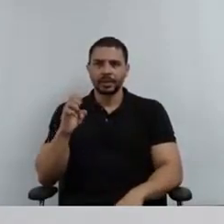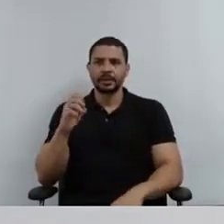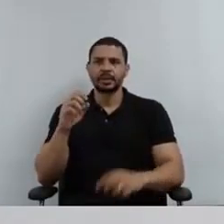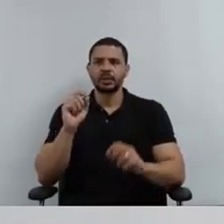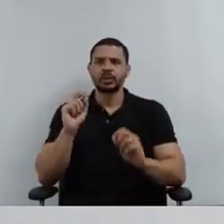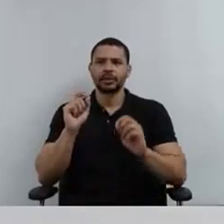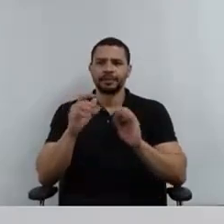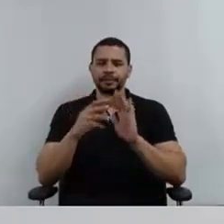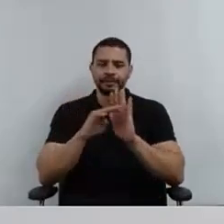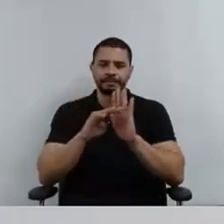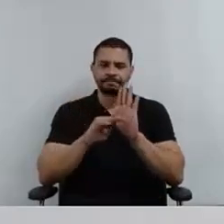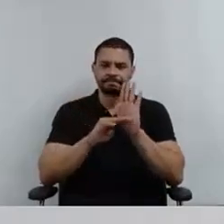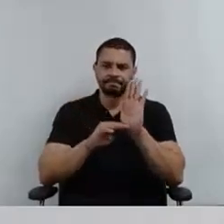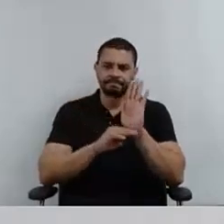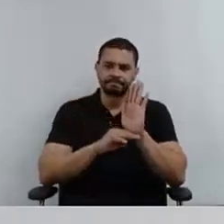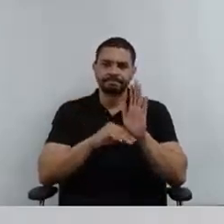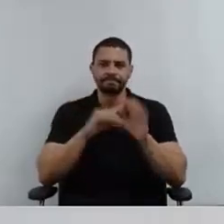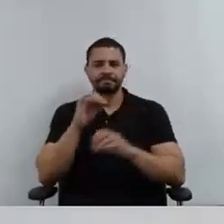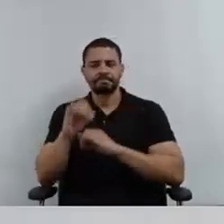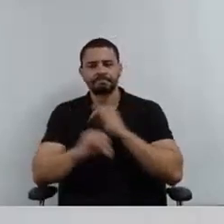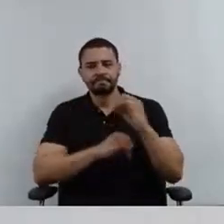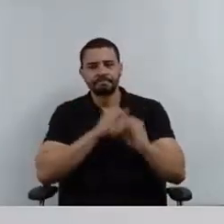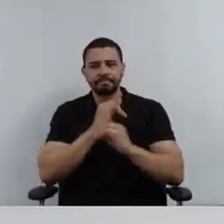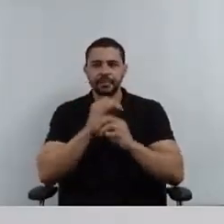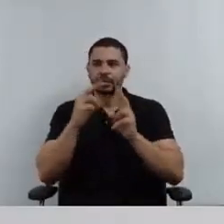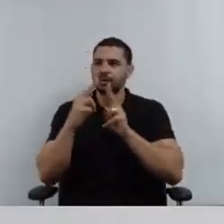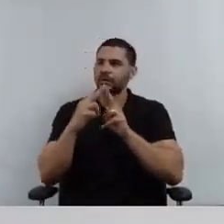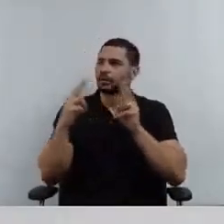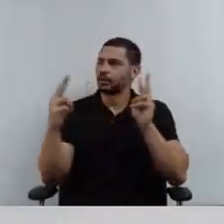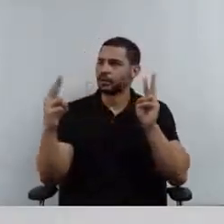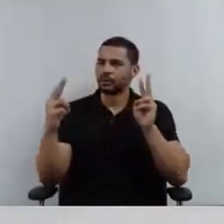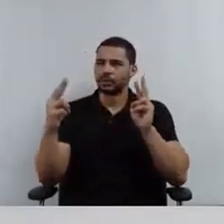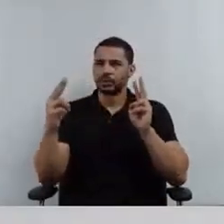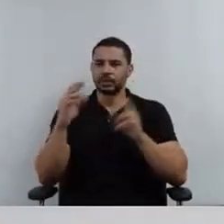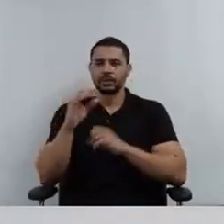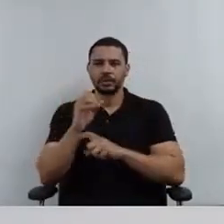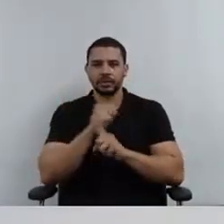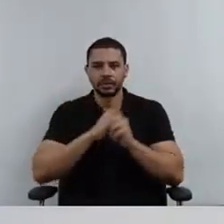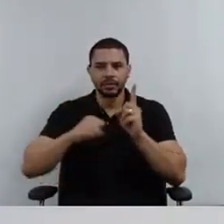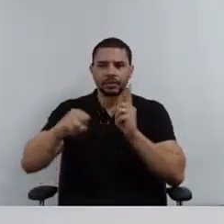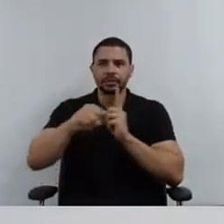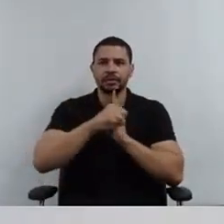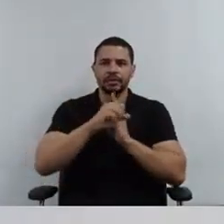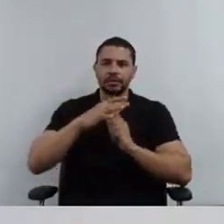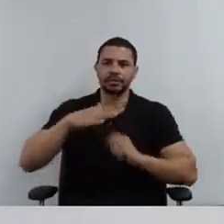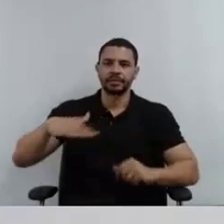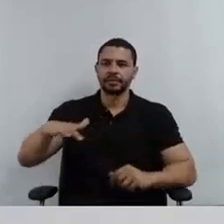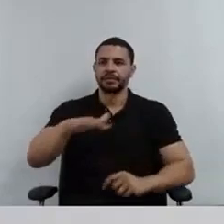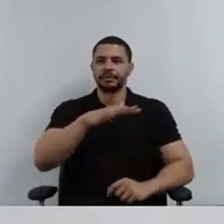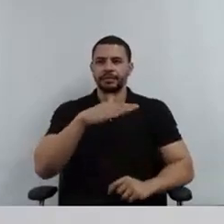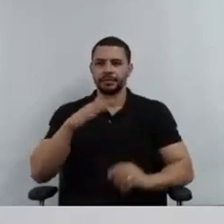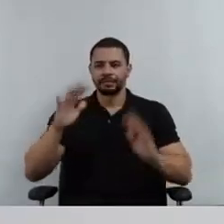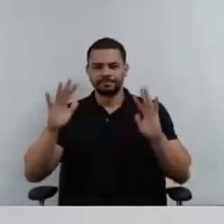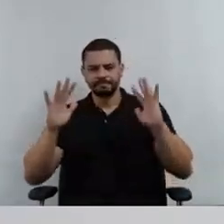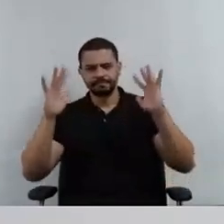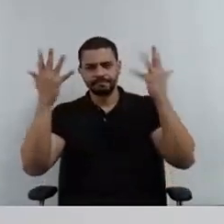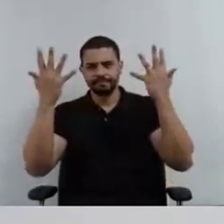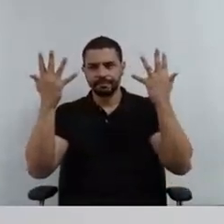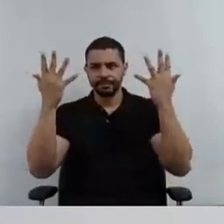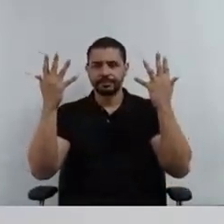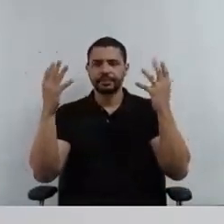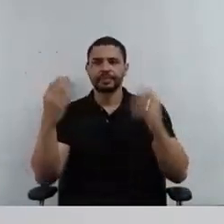de loteamento de habitação de interesse social, um evento muito prestigiado que nós tivemos presentes.